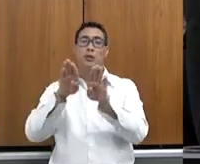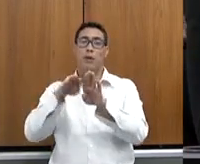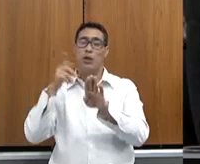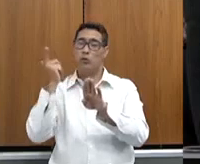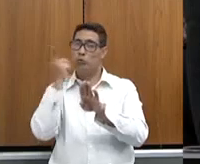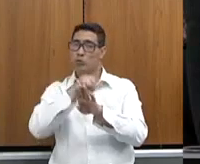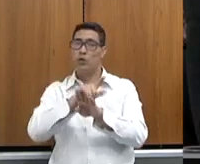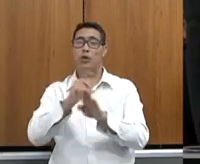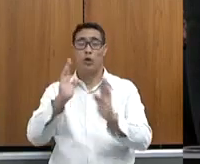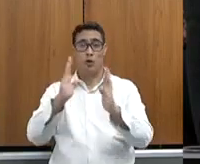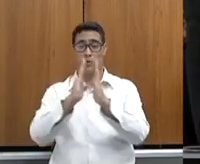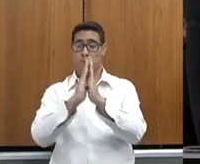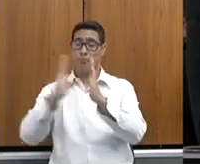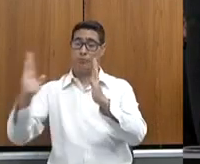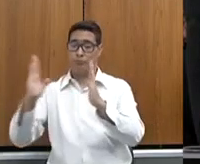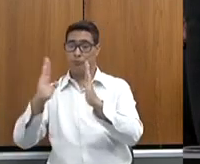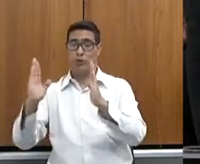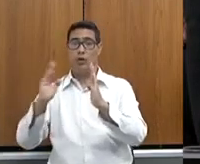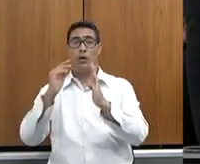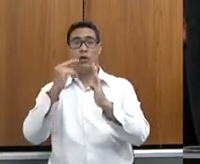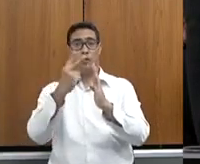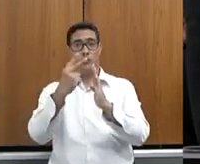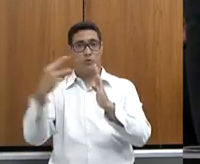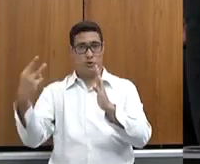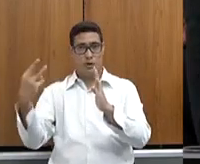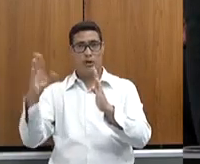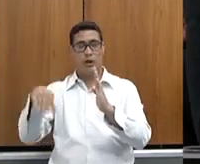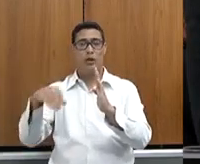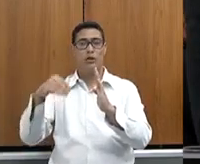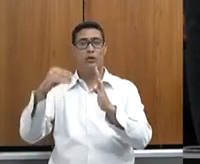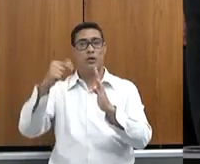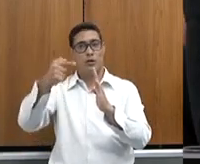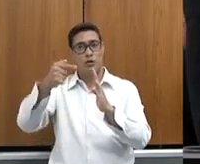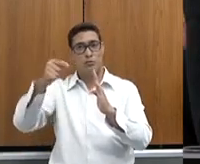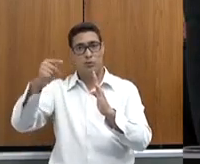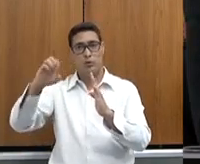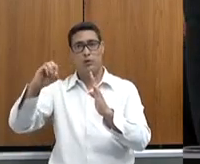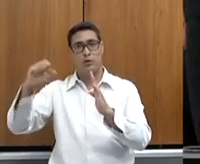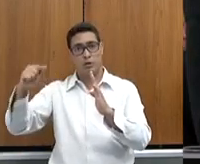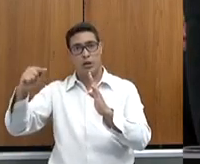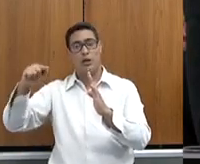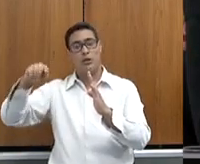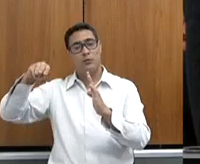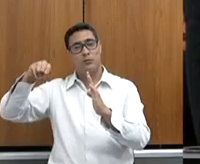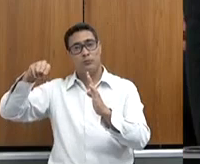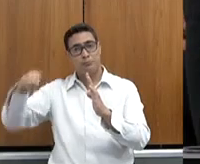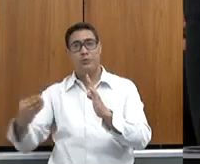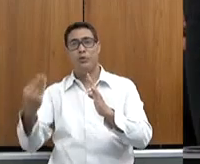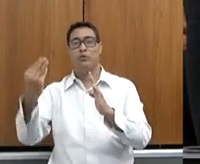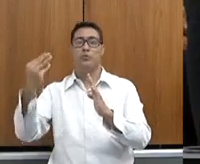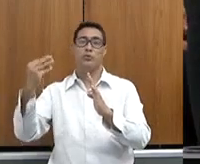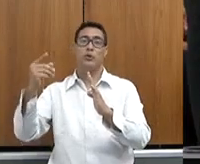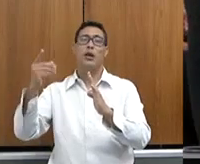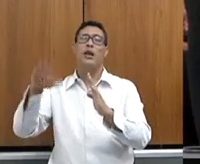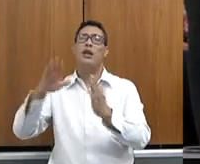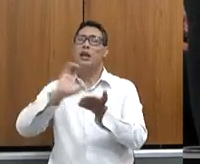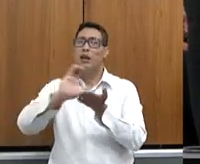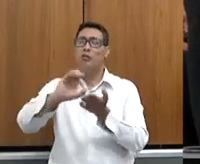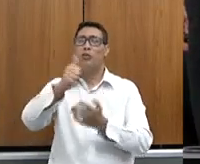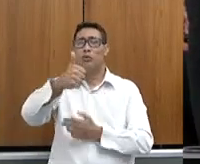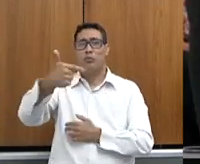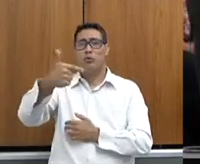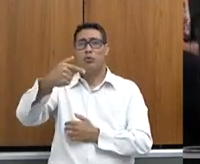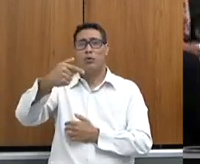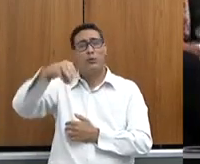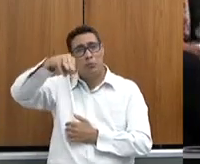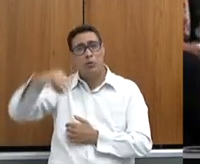2023, a entrega agora de 7.408 títulos. No conto geral, o Estado gastou com isso em torno de 12 milhões de